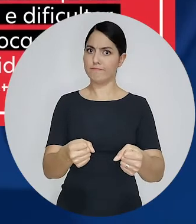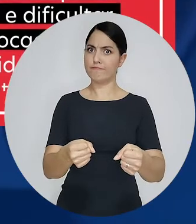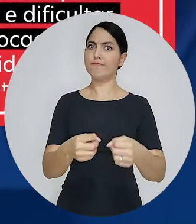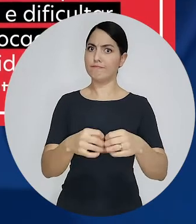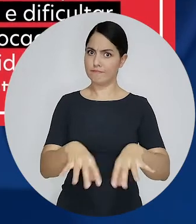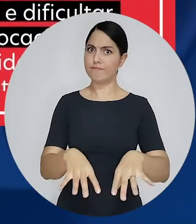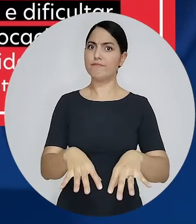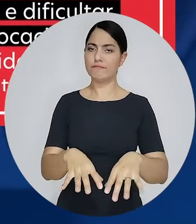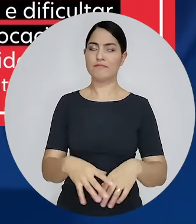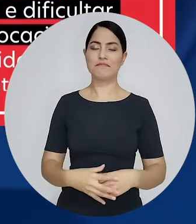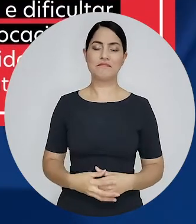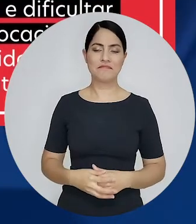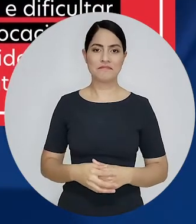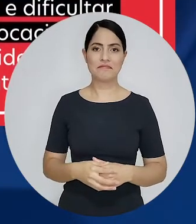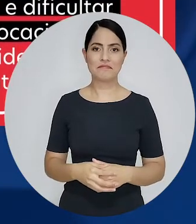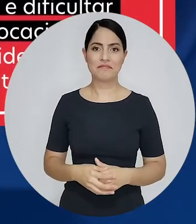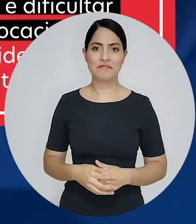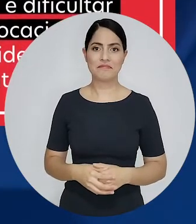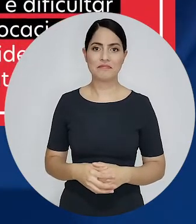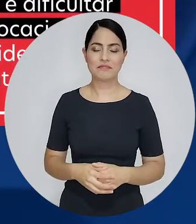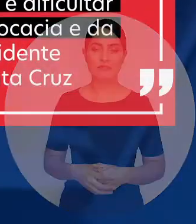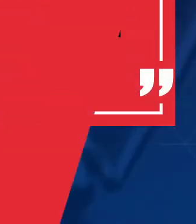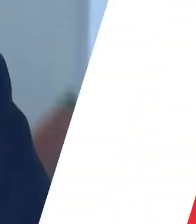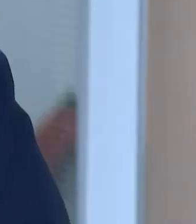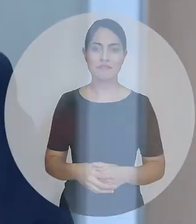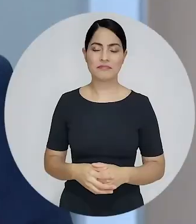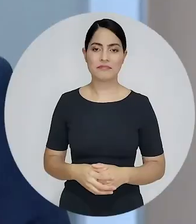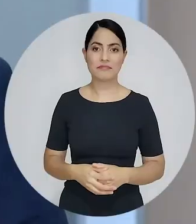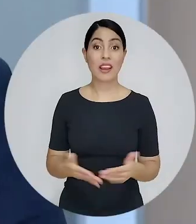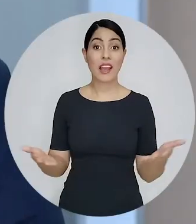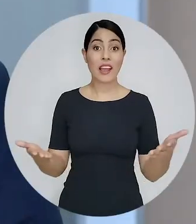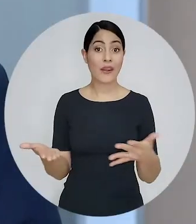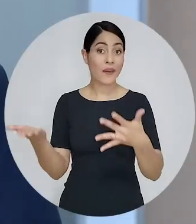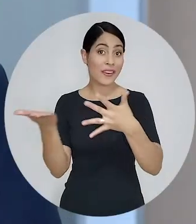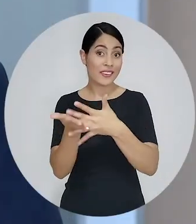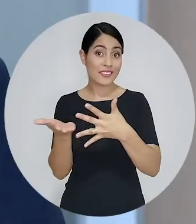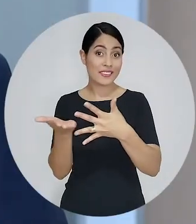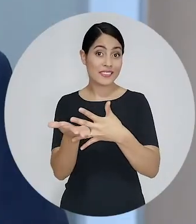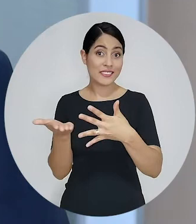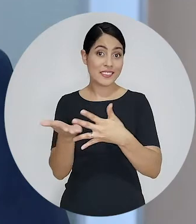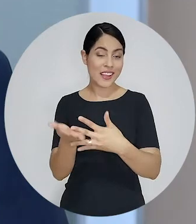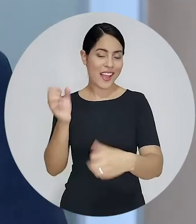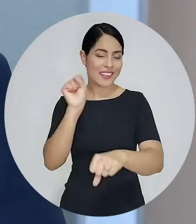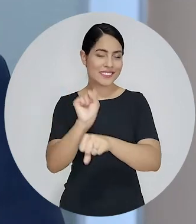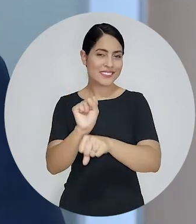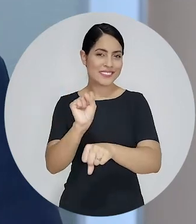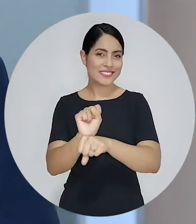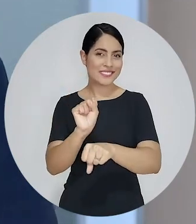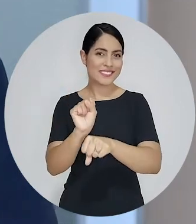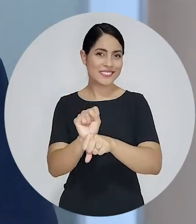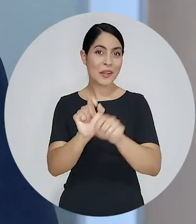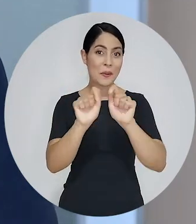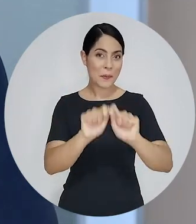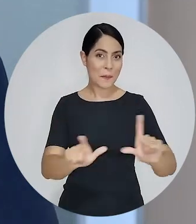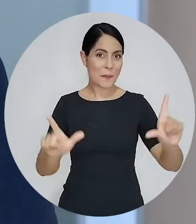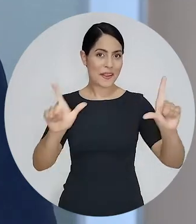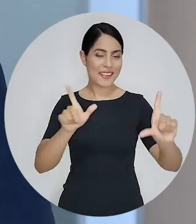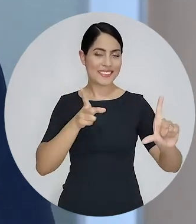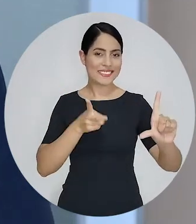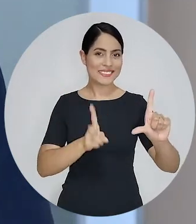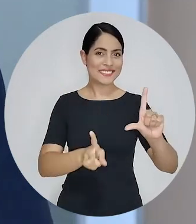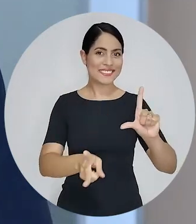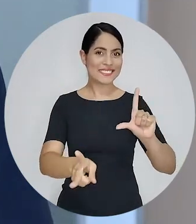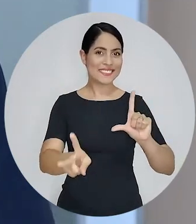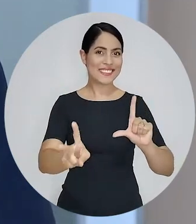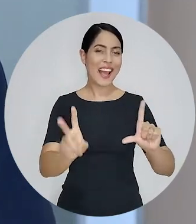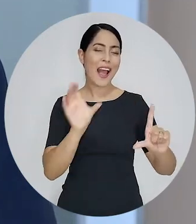da democracia. Fecha aspas. Agora nós vamos para um breve intervalo e voltamos em instantes com mais